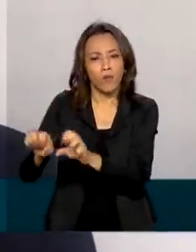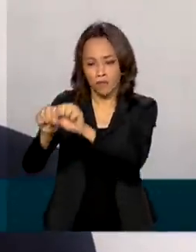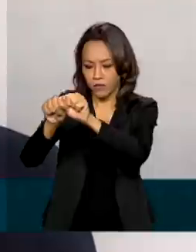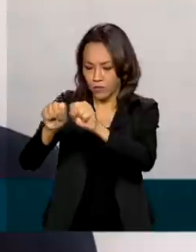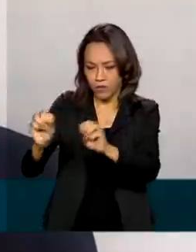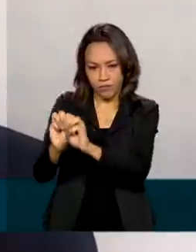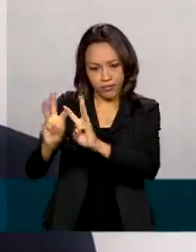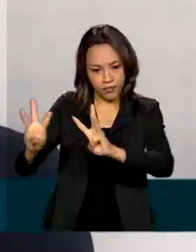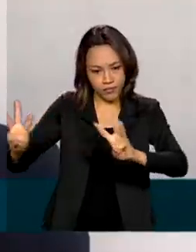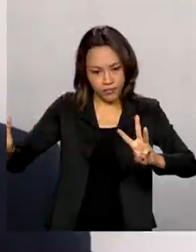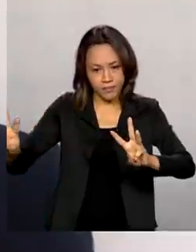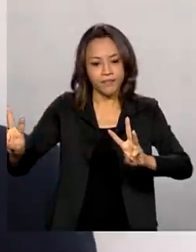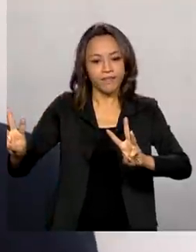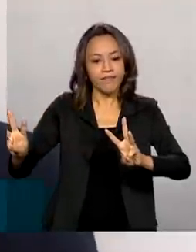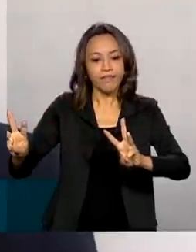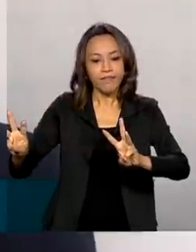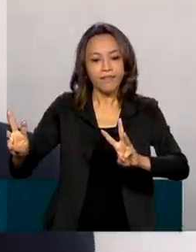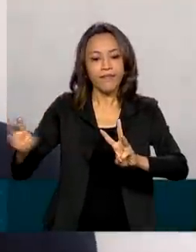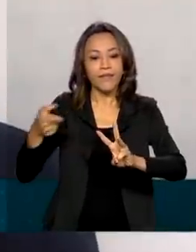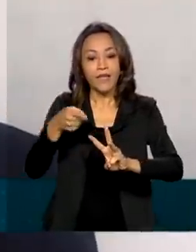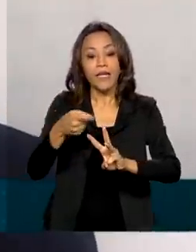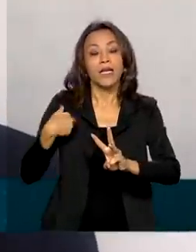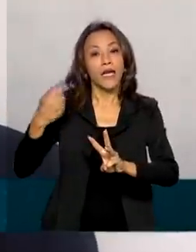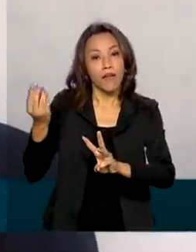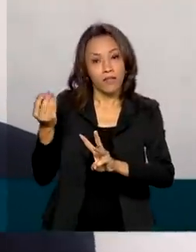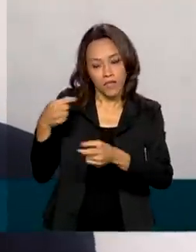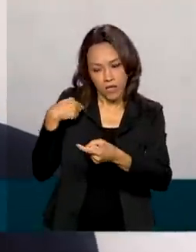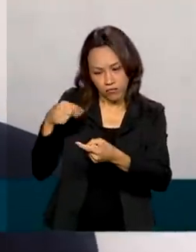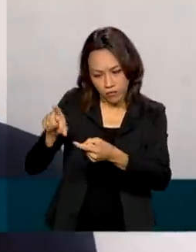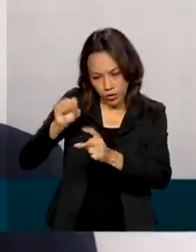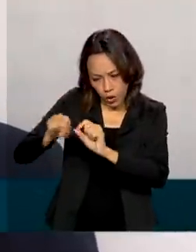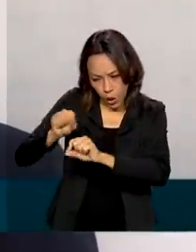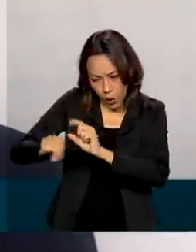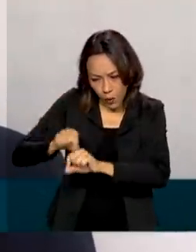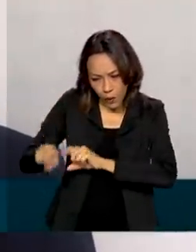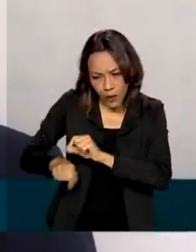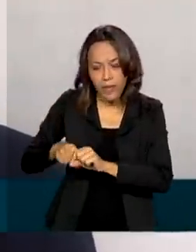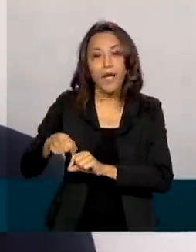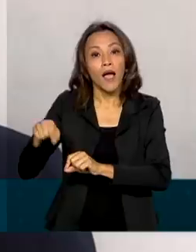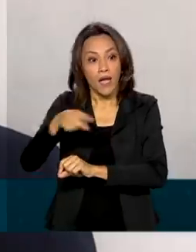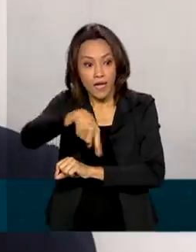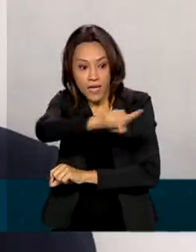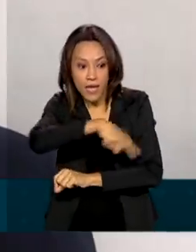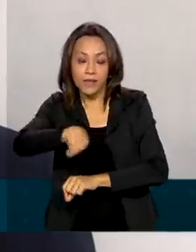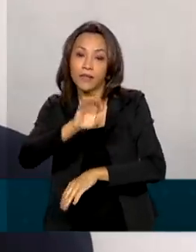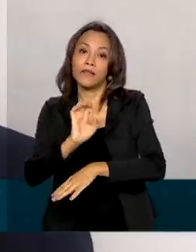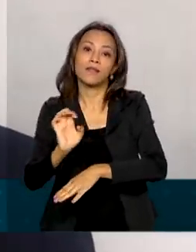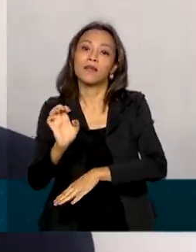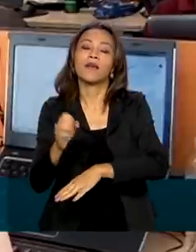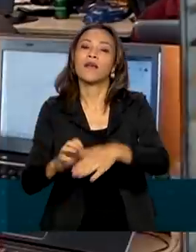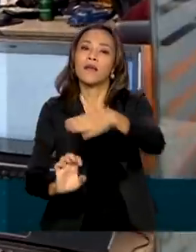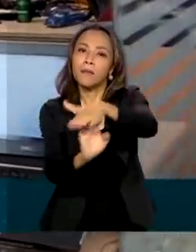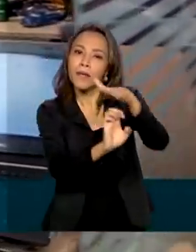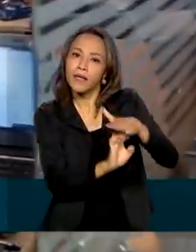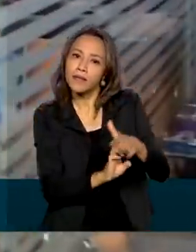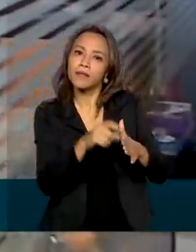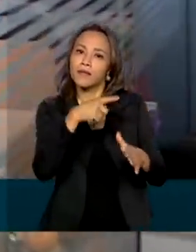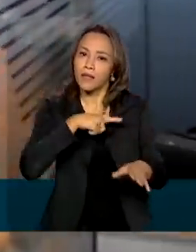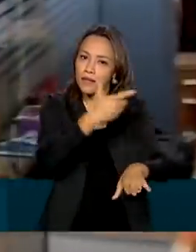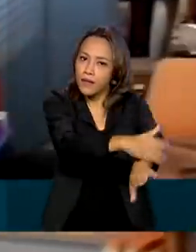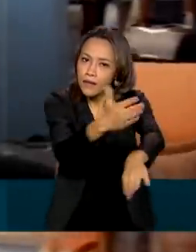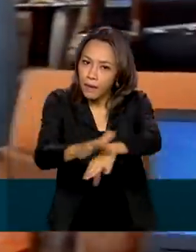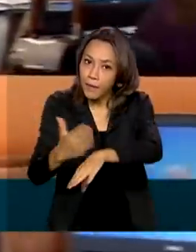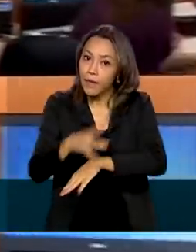.com.br. A partir daí, é realizada uma seleção e as startups começam a receber capacitações ainda no Brasil. O programa